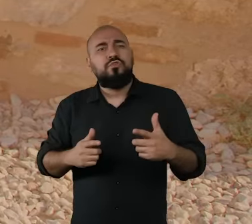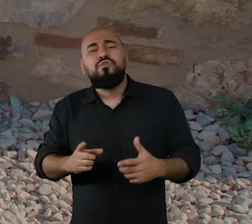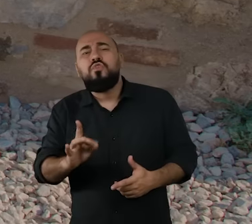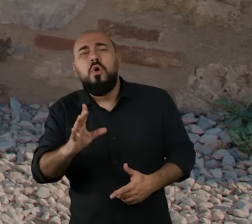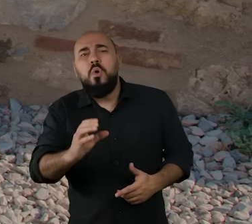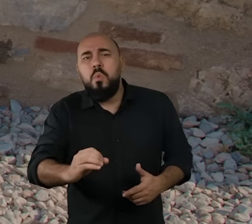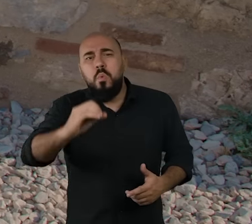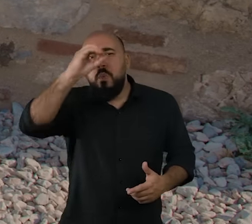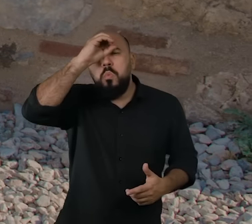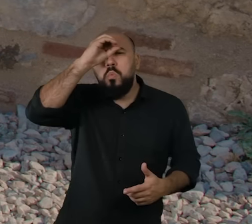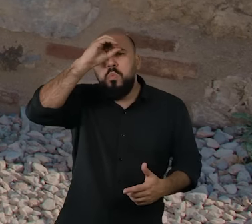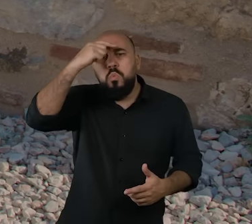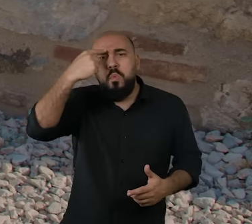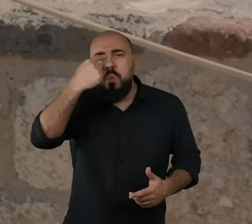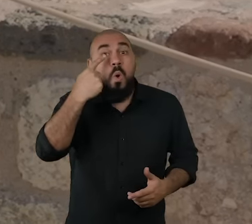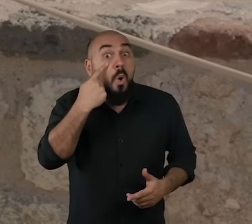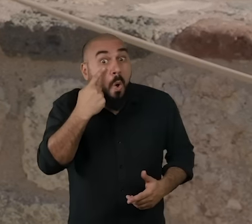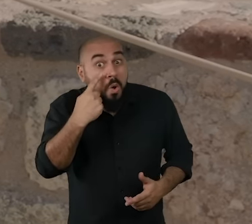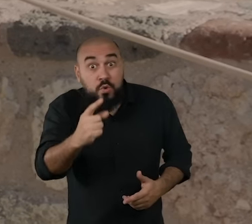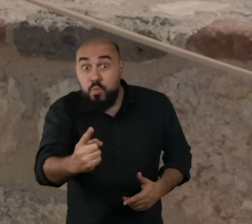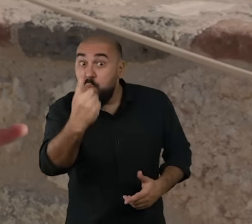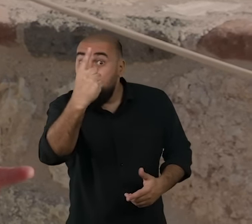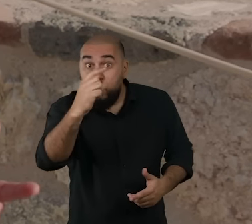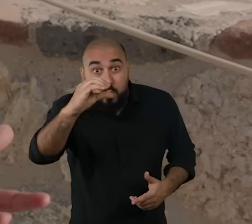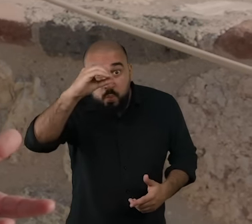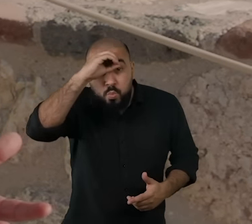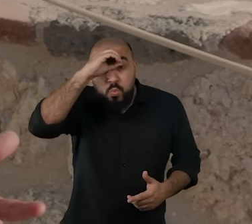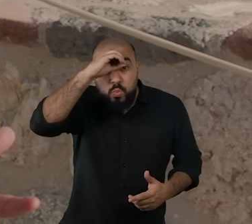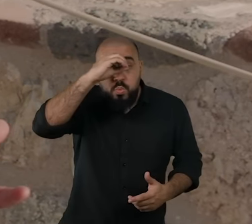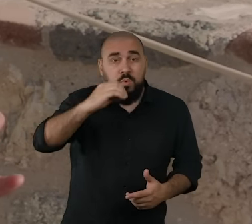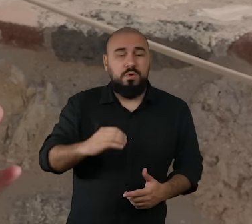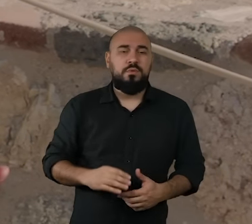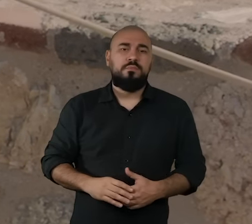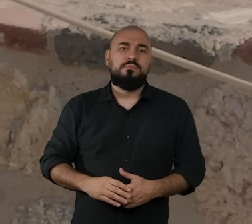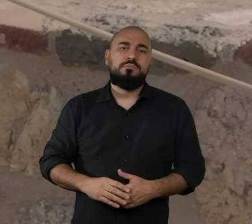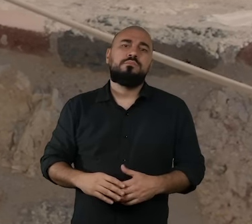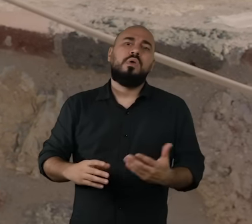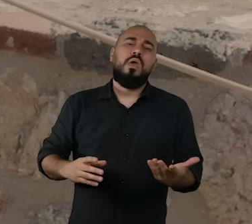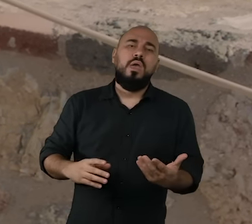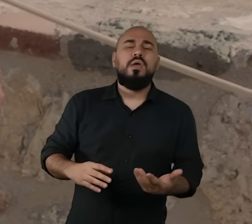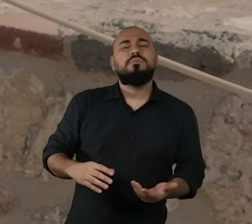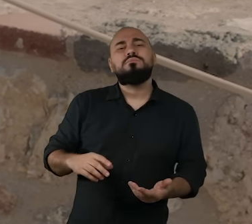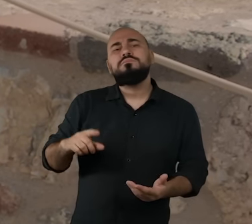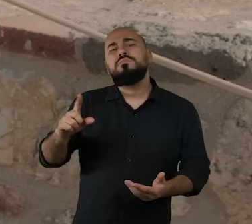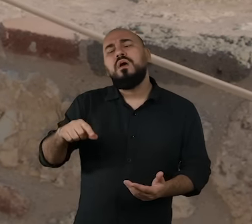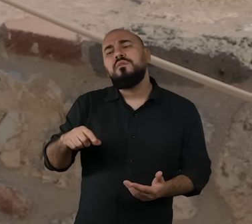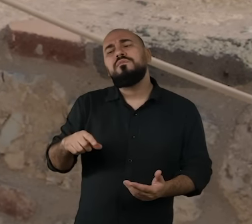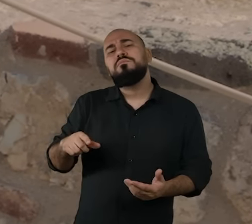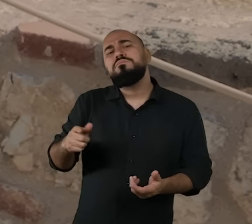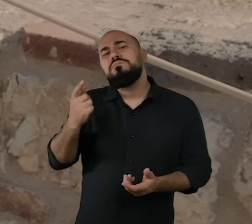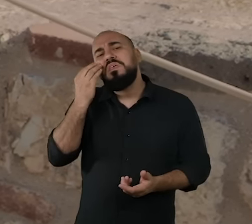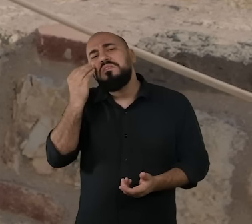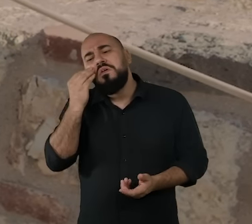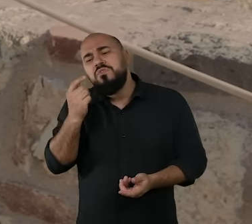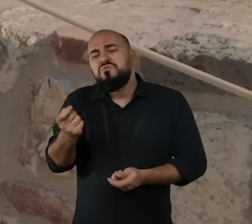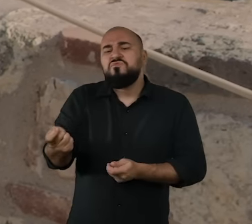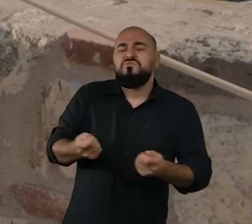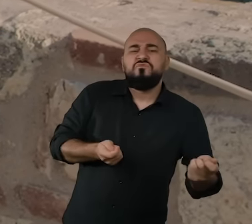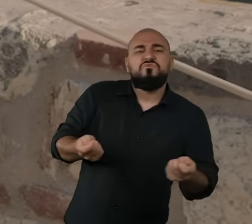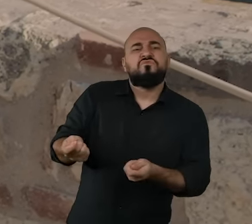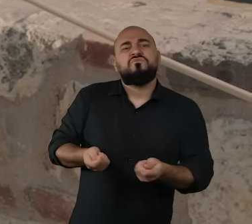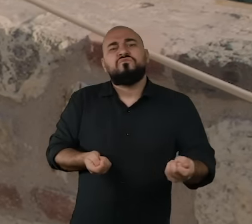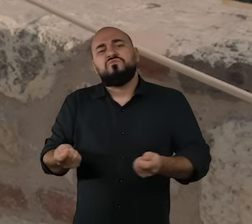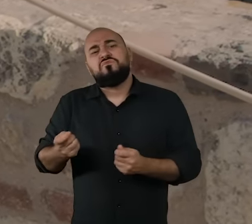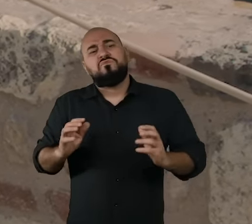olho aqui, no meio da testa. Esses três grupos de filhos estavam tentando dominar o cenário e, principalmente,